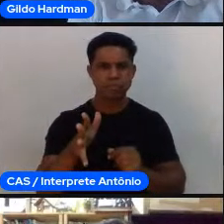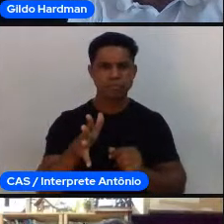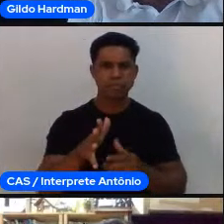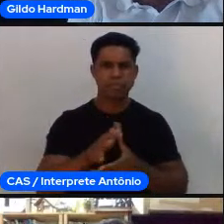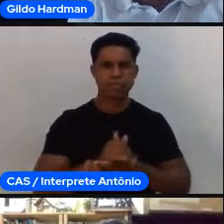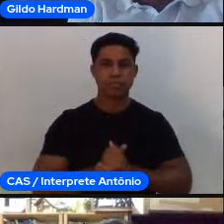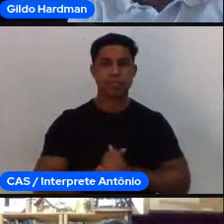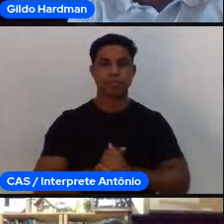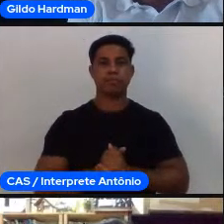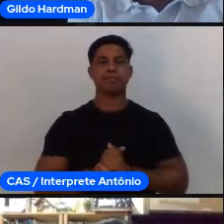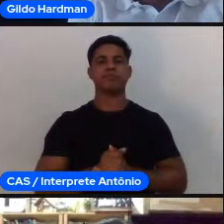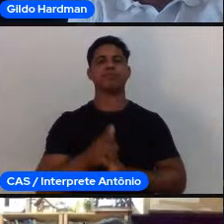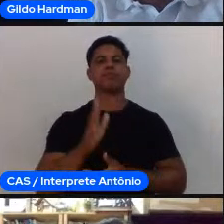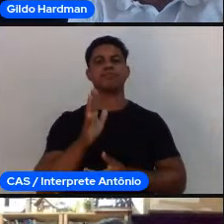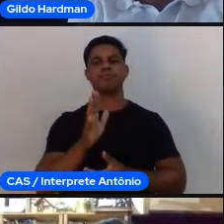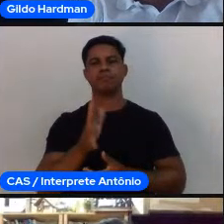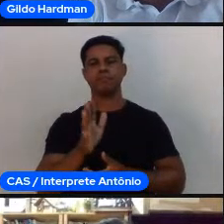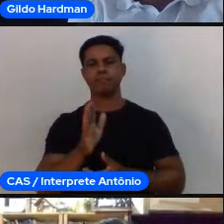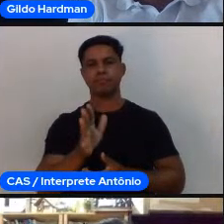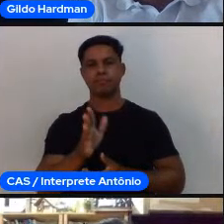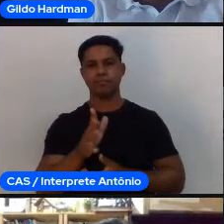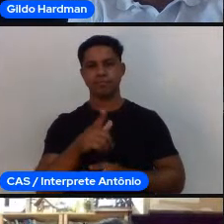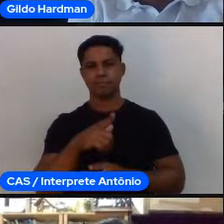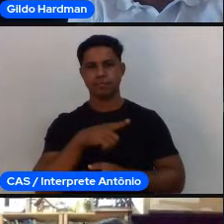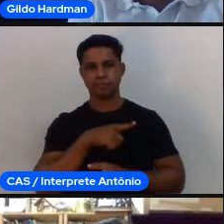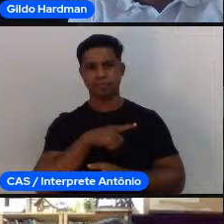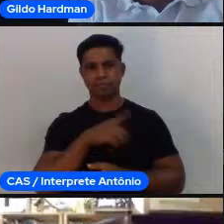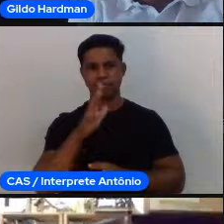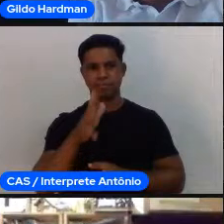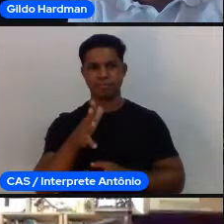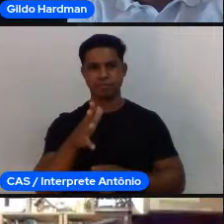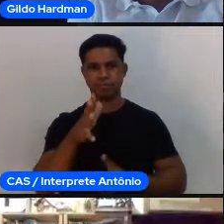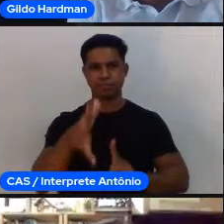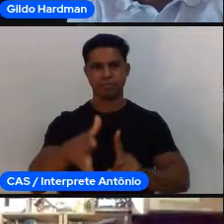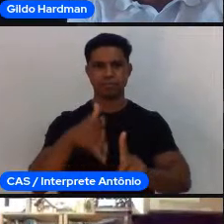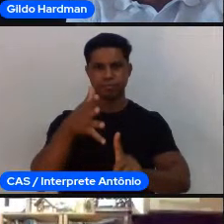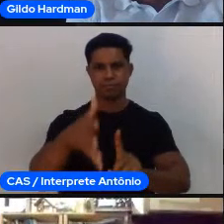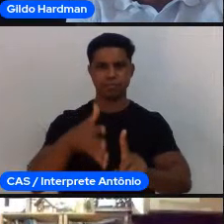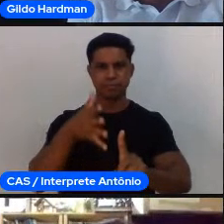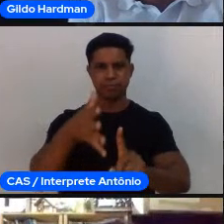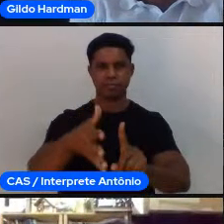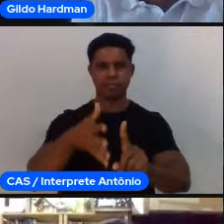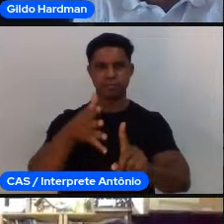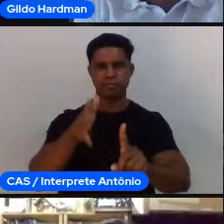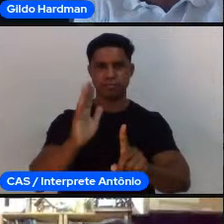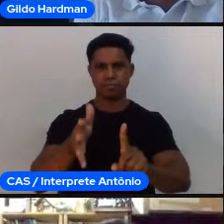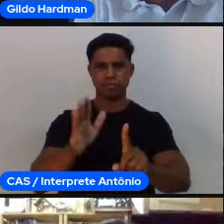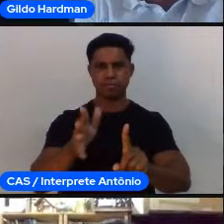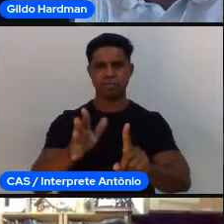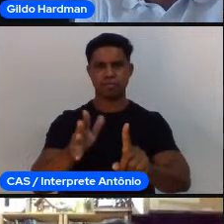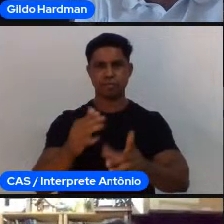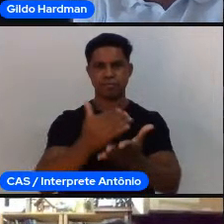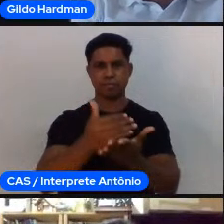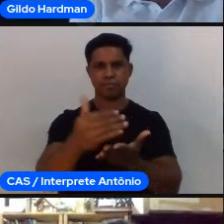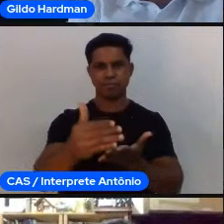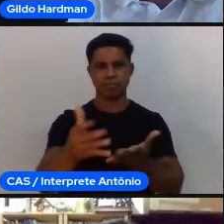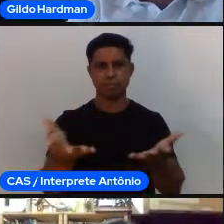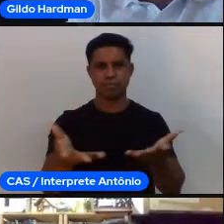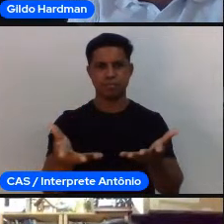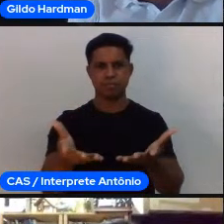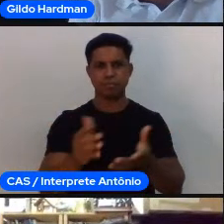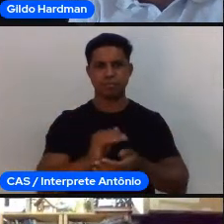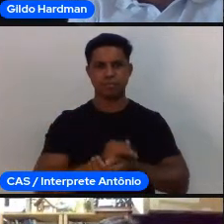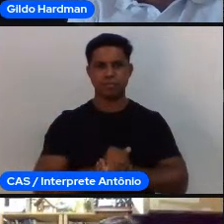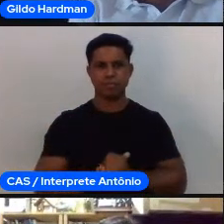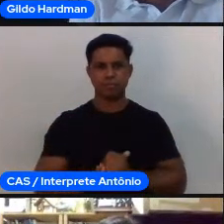Tem gente aí que roubou a minha palestra, eu vou ter que ir embora. Vocês estão colocando um monte de coisa que eu vou falar agora à tarde, mas